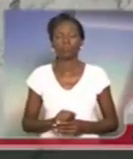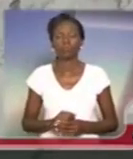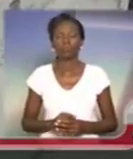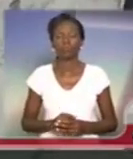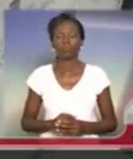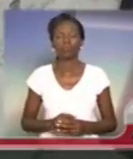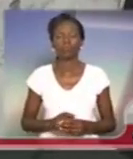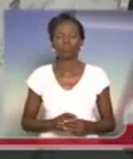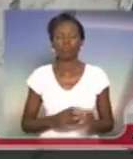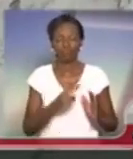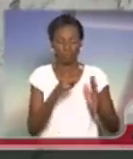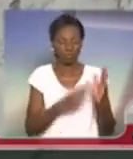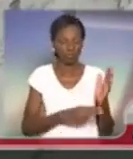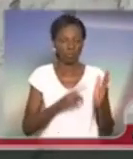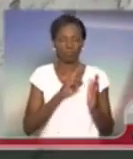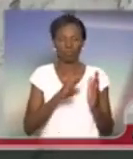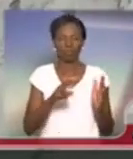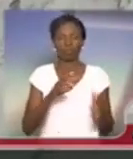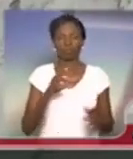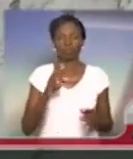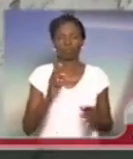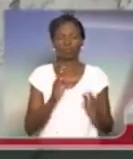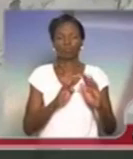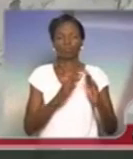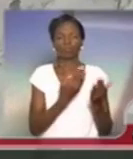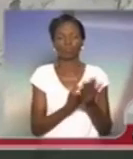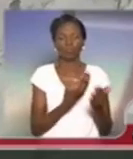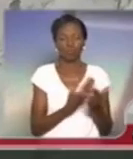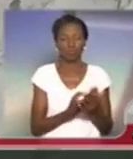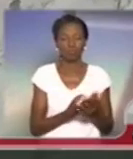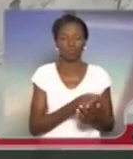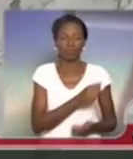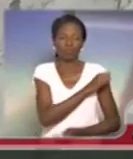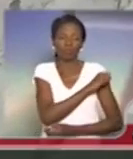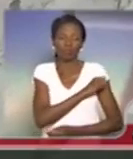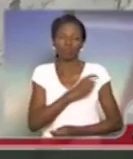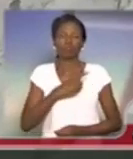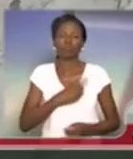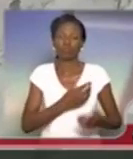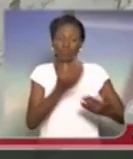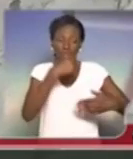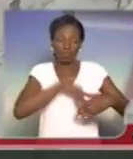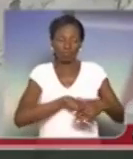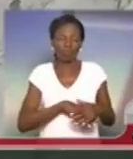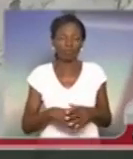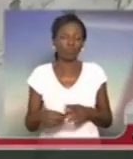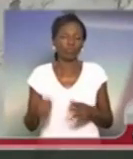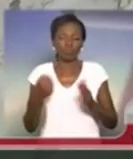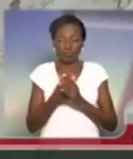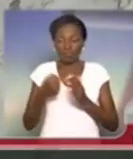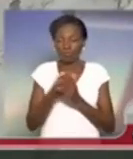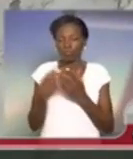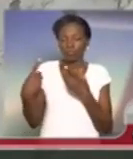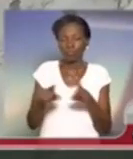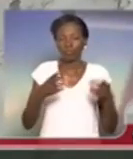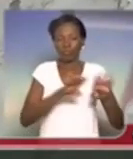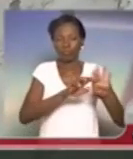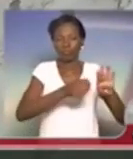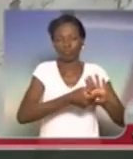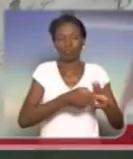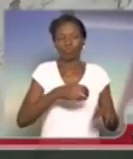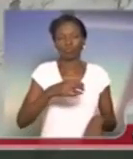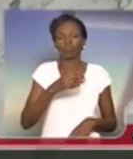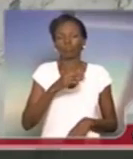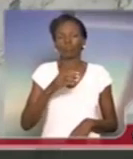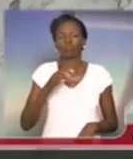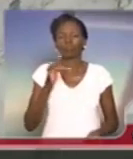ler o nome das escolas, que estão ocupadas contra o fechamento. A escola